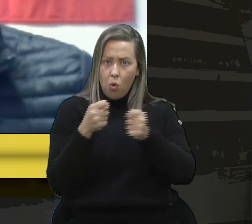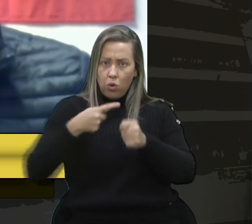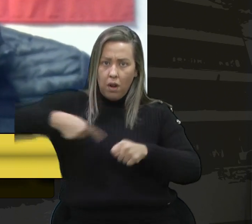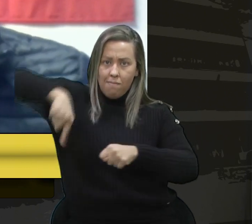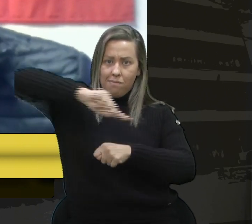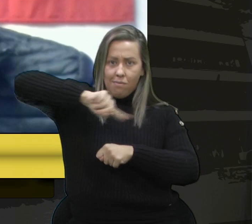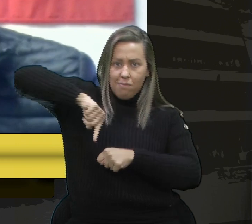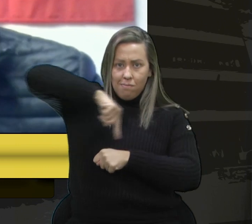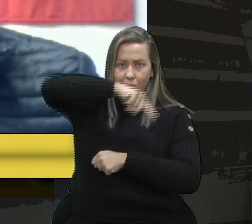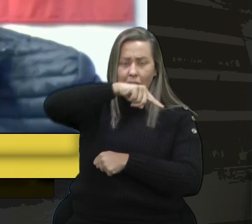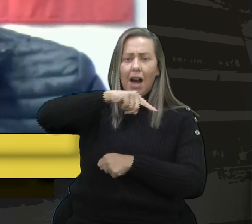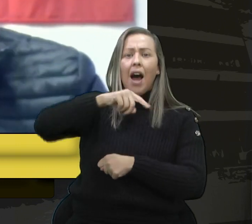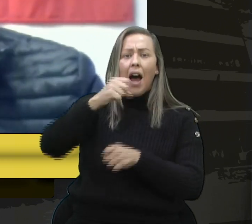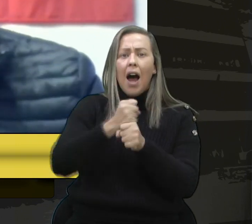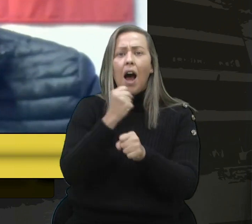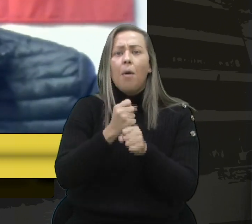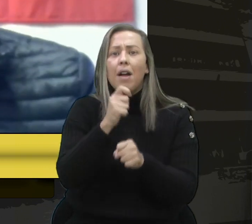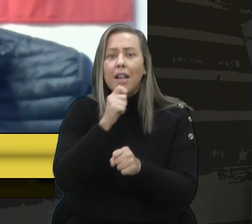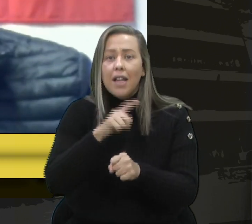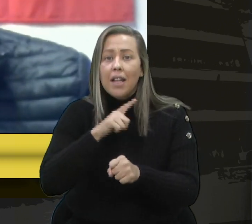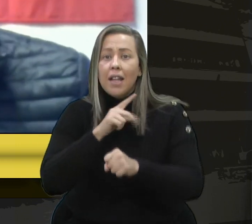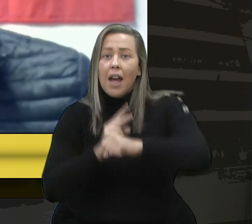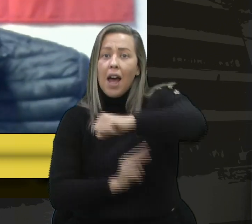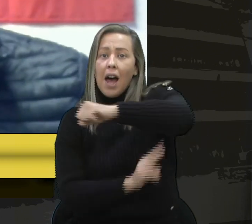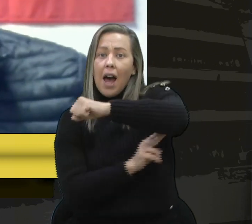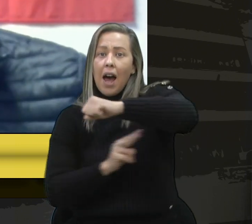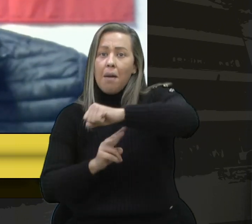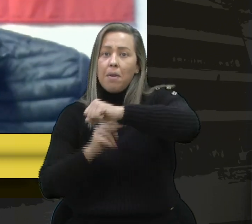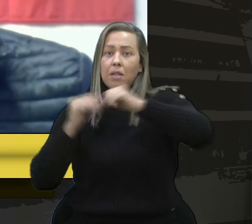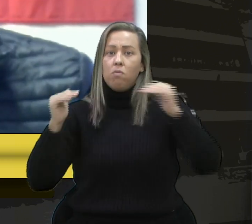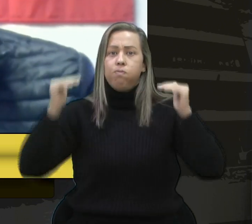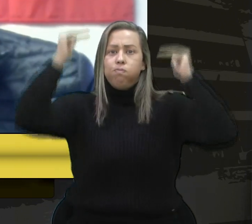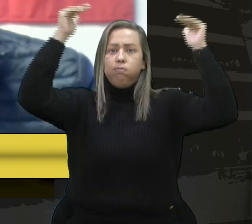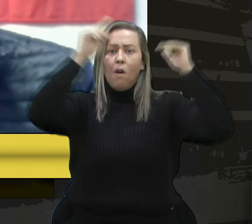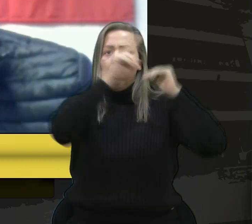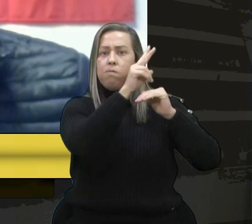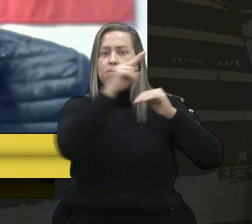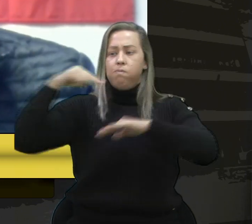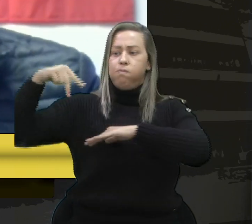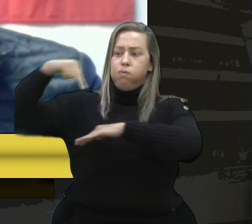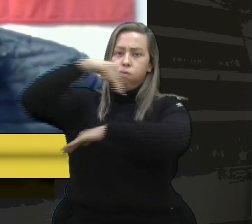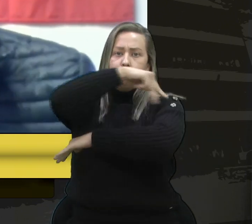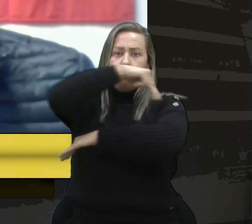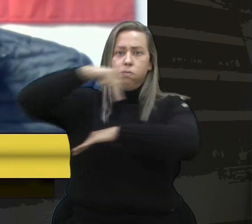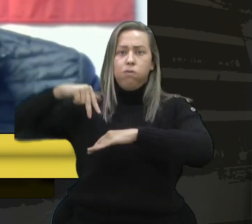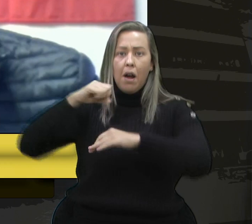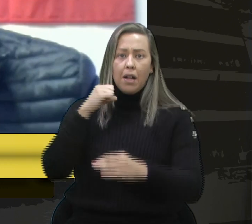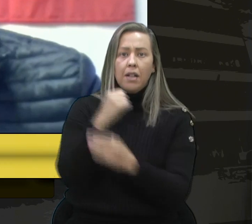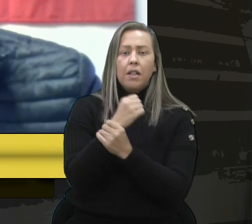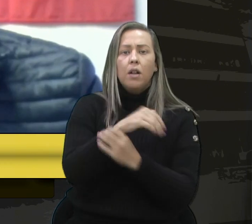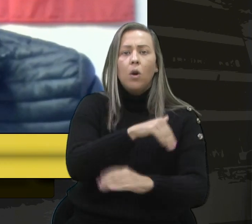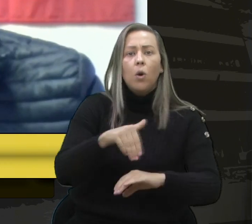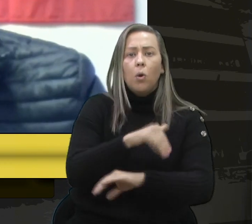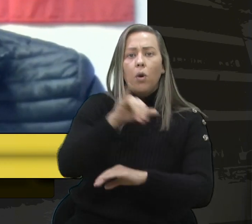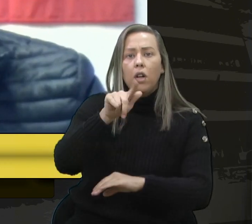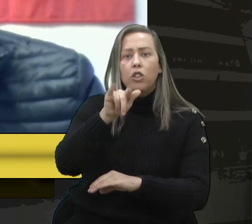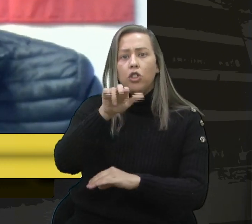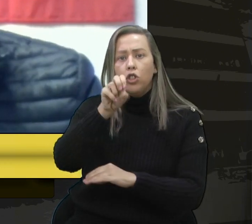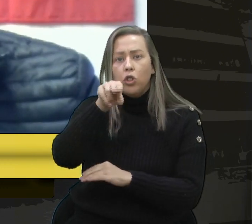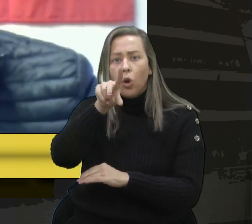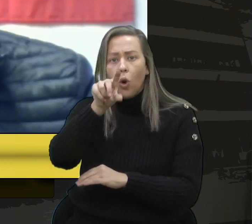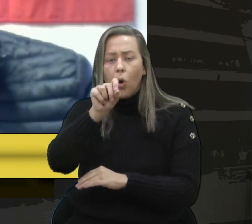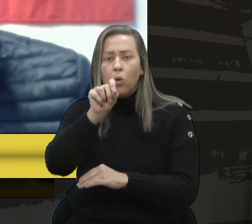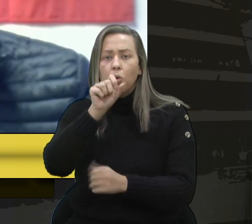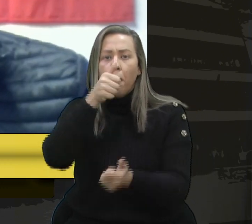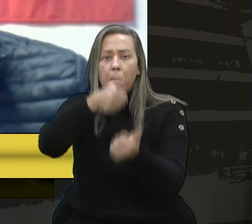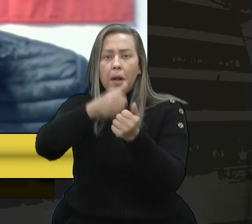A obra teria ainda a construção de uma passarela, a ser erguida na altura do prolongamento da rua de Ocondo Lazarete, junto às paradas